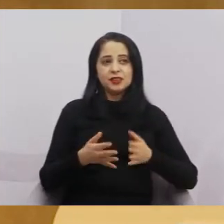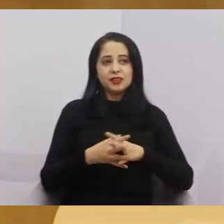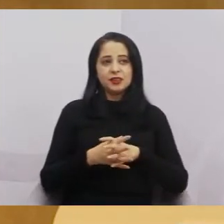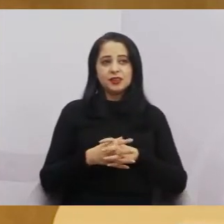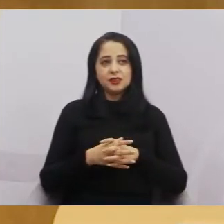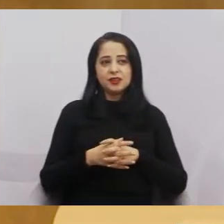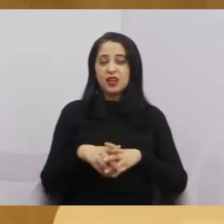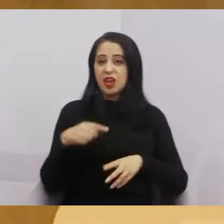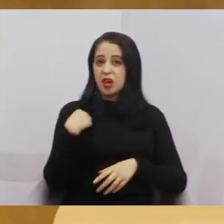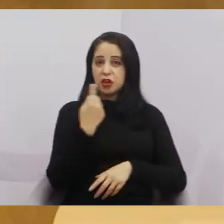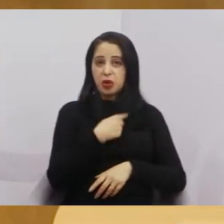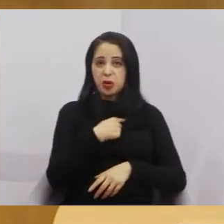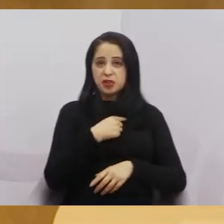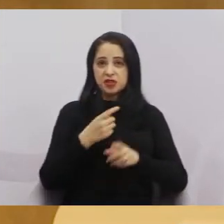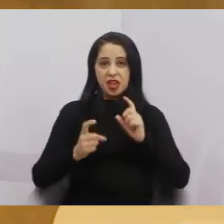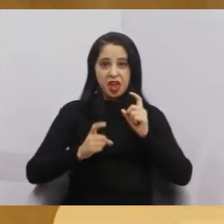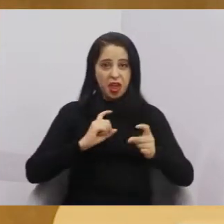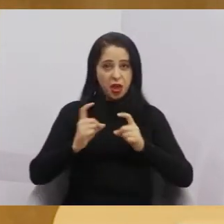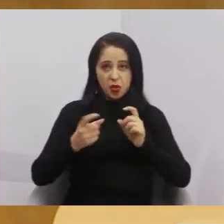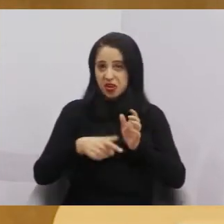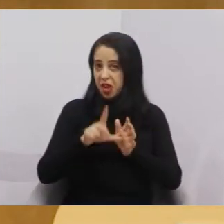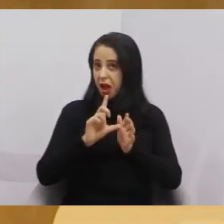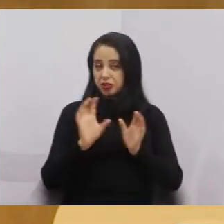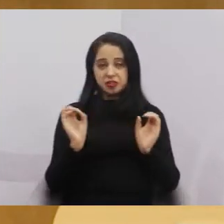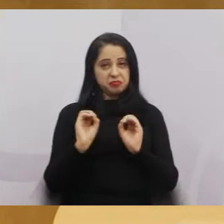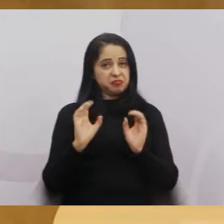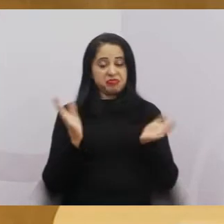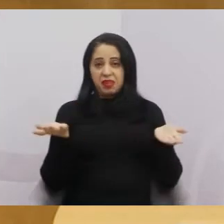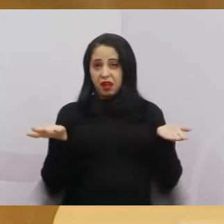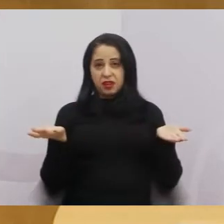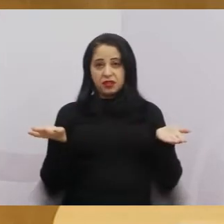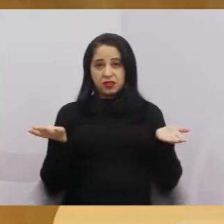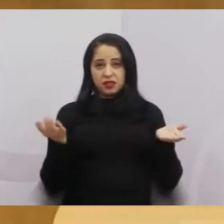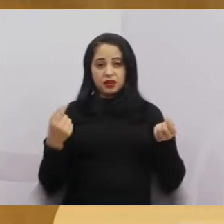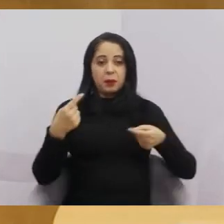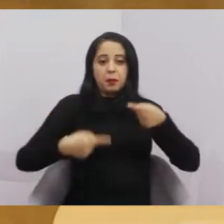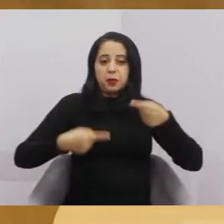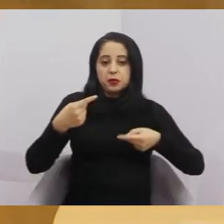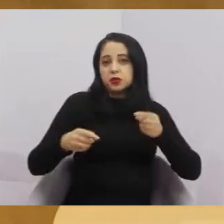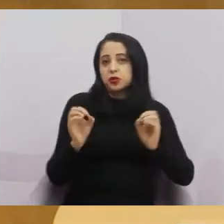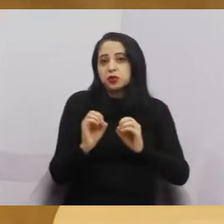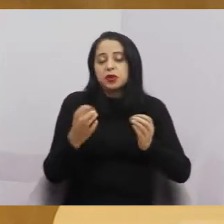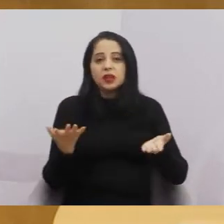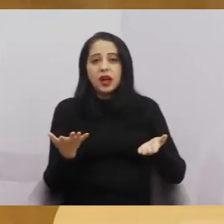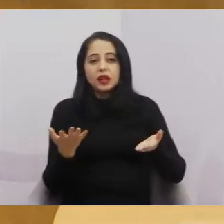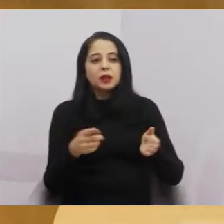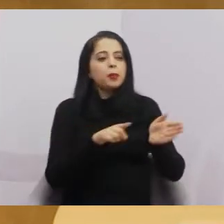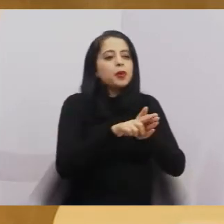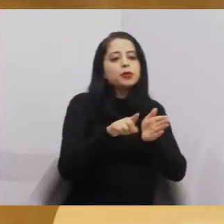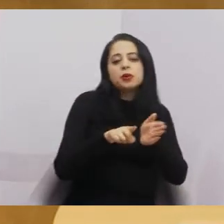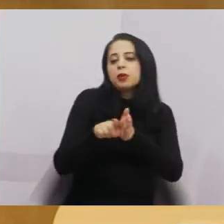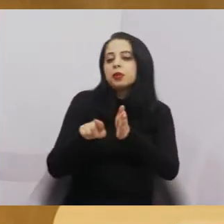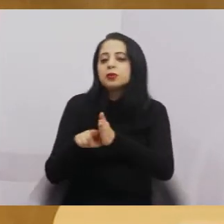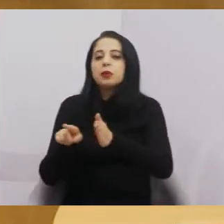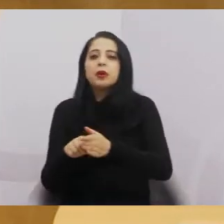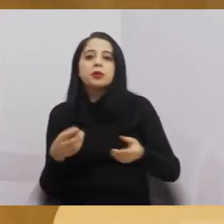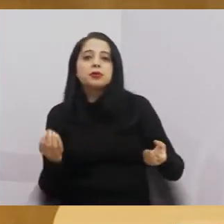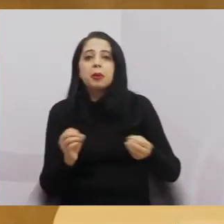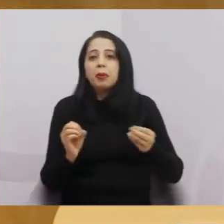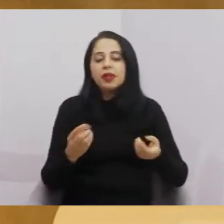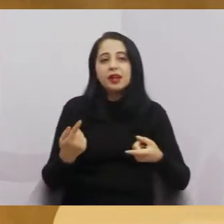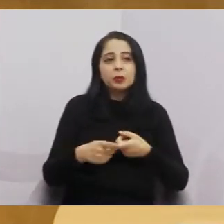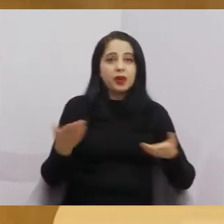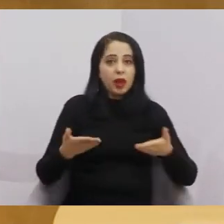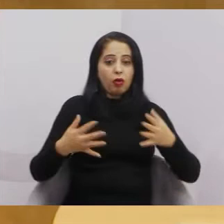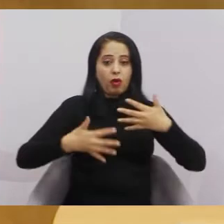nós se reunísse, né, e tentasse discutir o pensamento de cada um antes de decidir, porque ficou agora meio